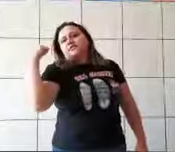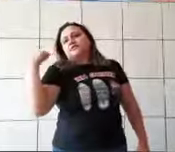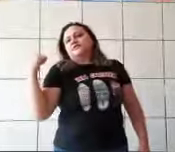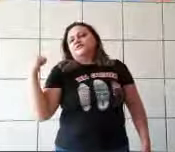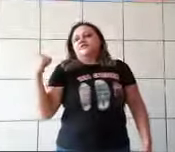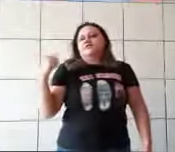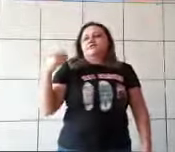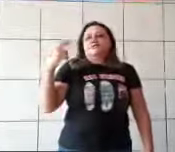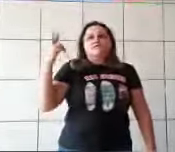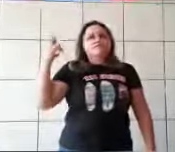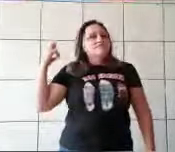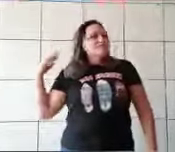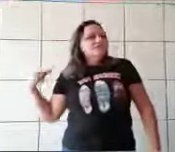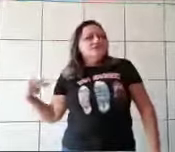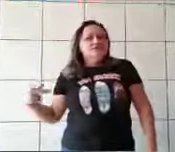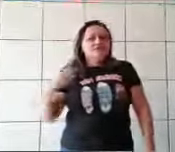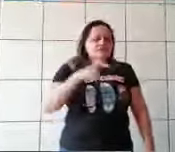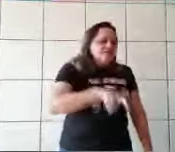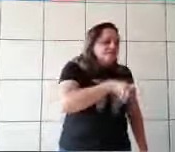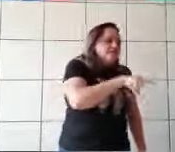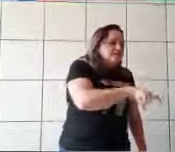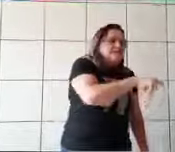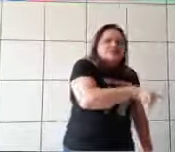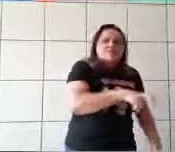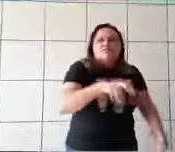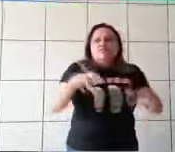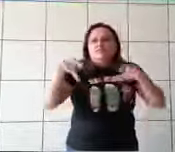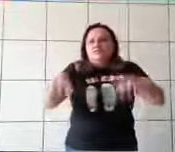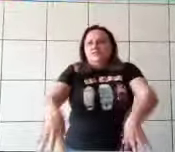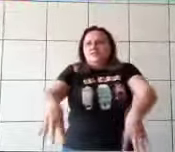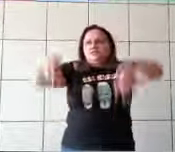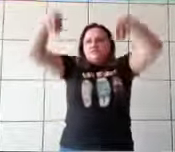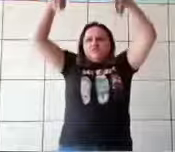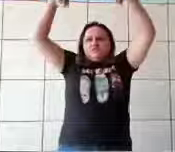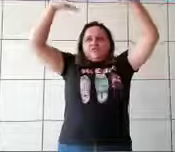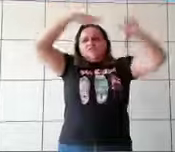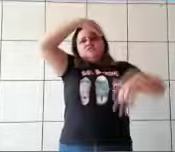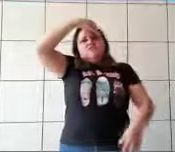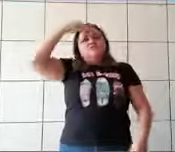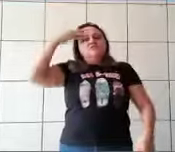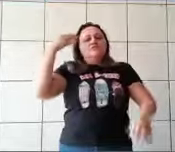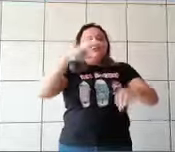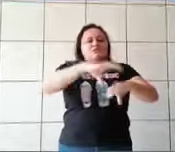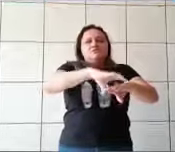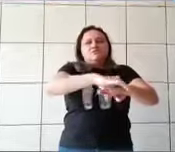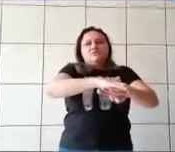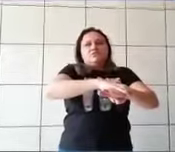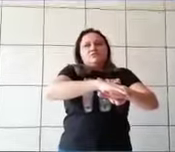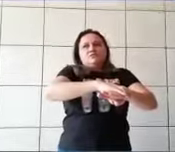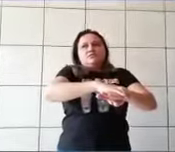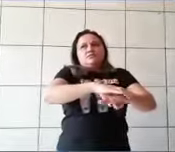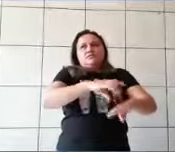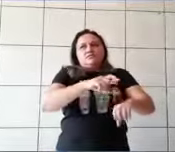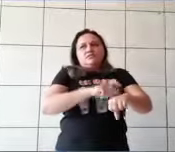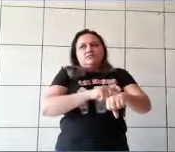Em pânico, Cinderela começou a correr e deixou o príncipe para trás. Quando ela estava descendo as